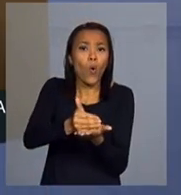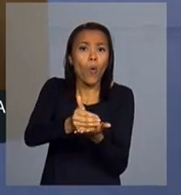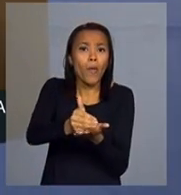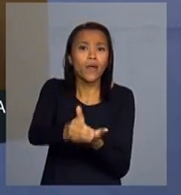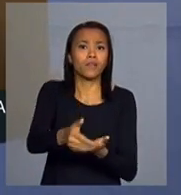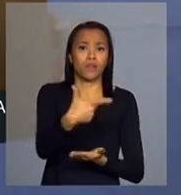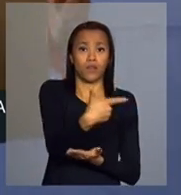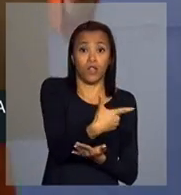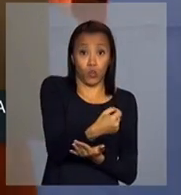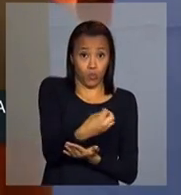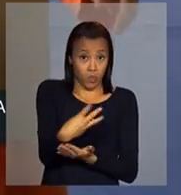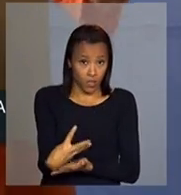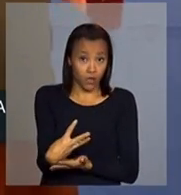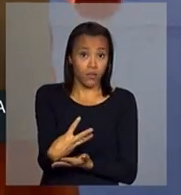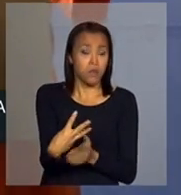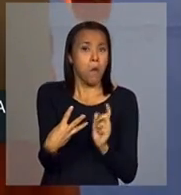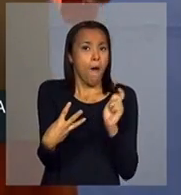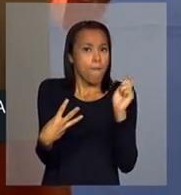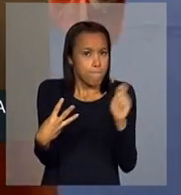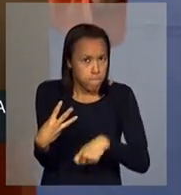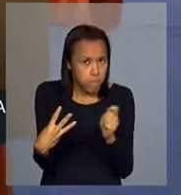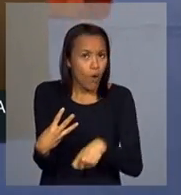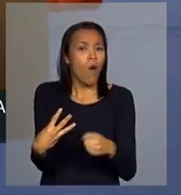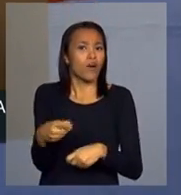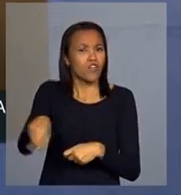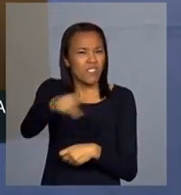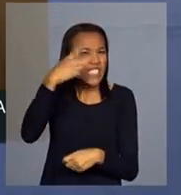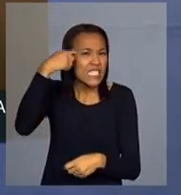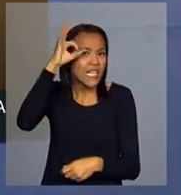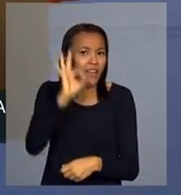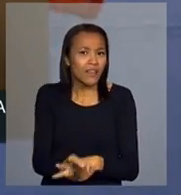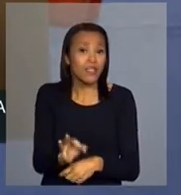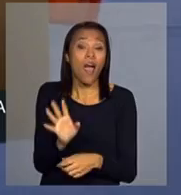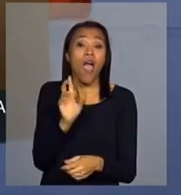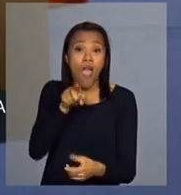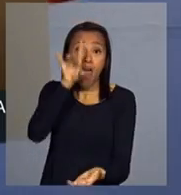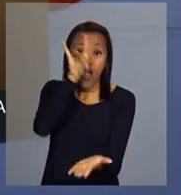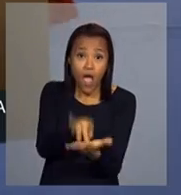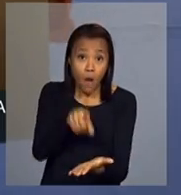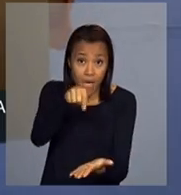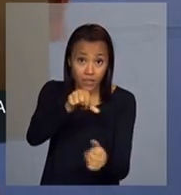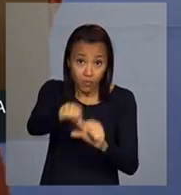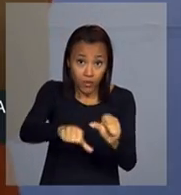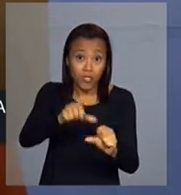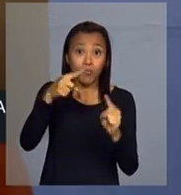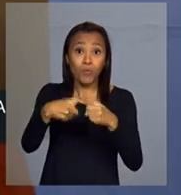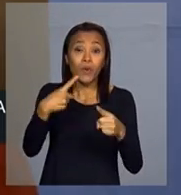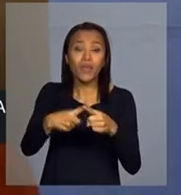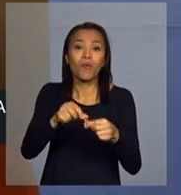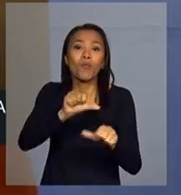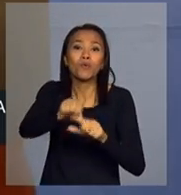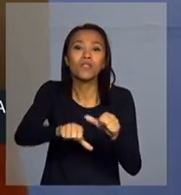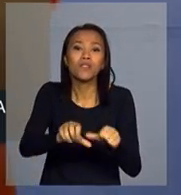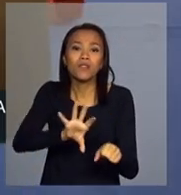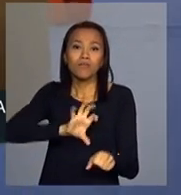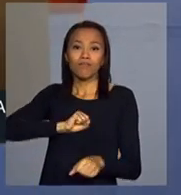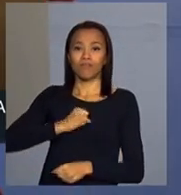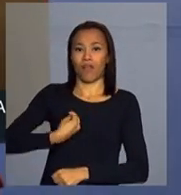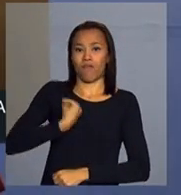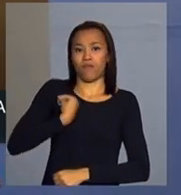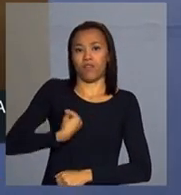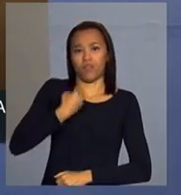2003, podem ter certeza, ela só é real porque é uma mudança na vida das pessoas.